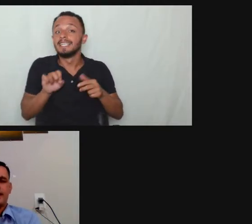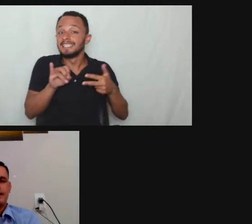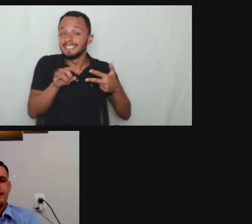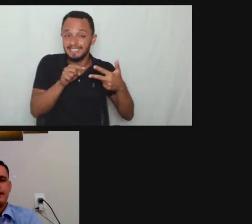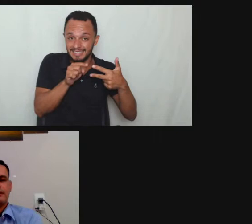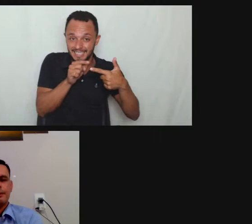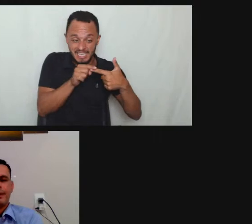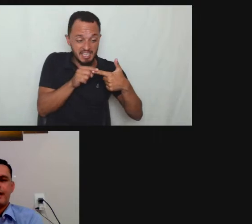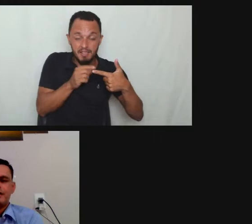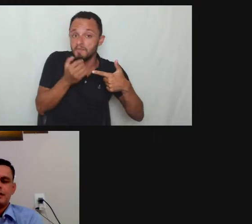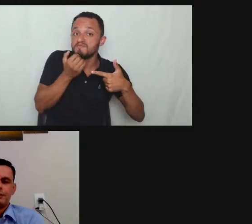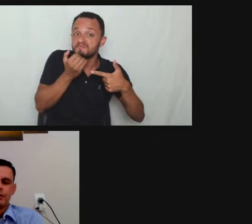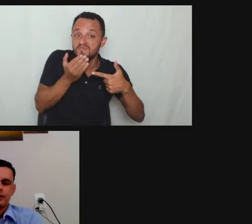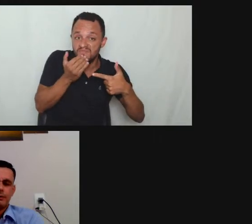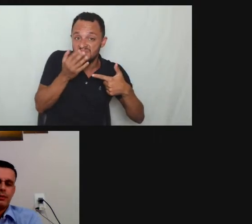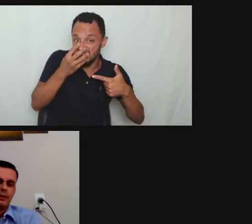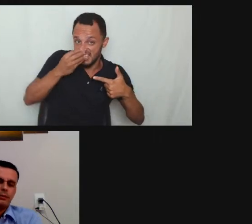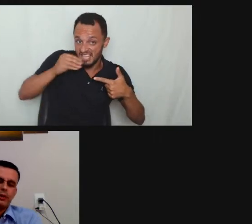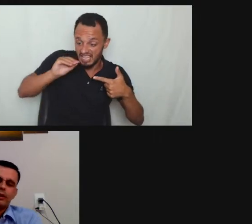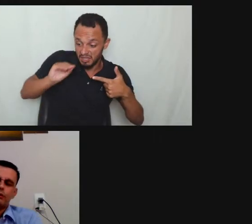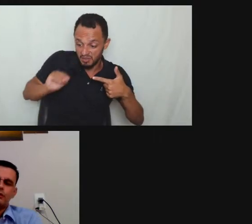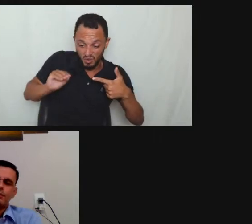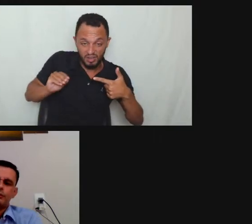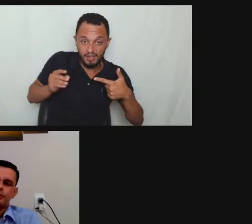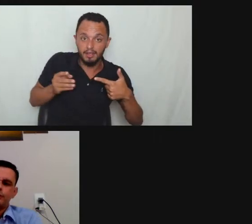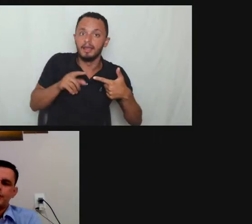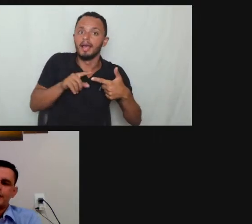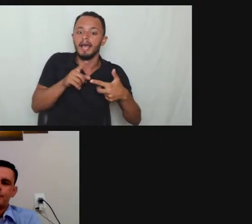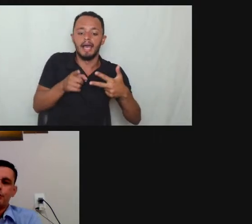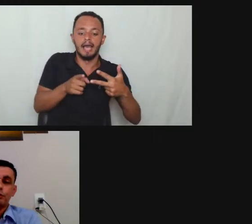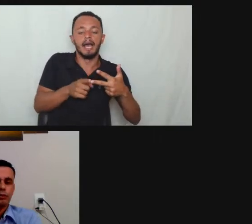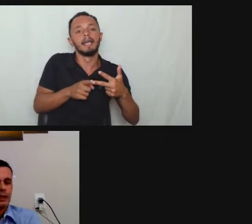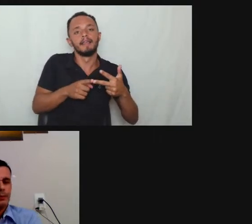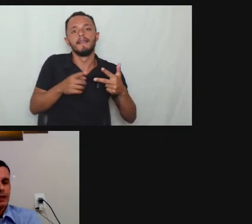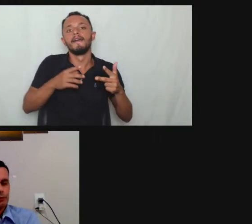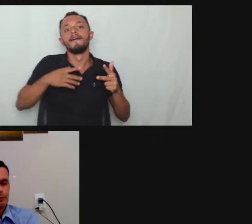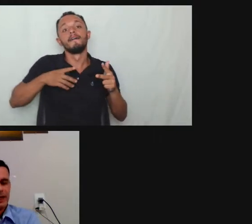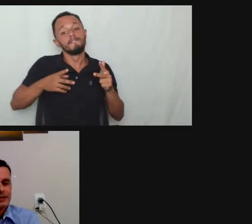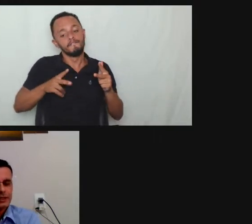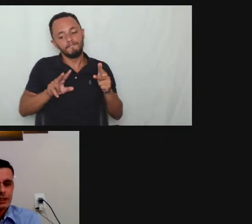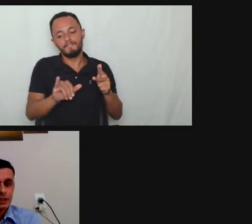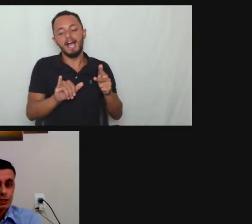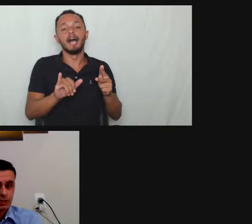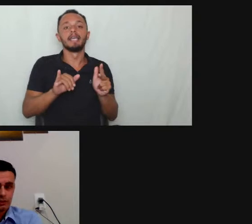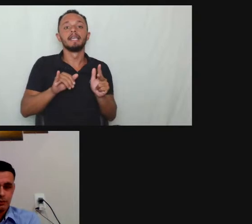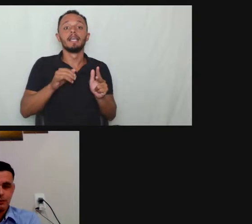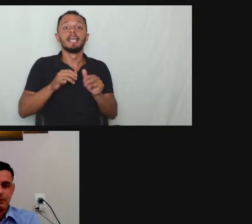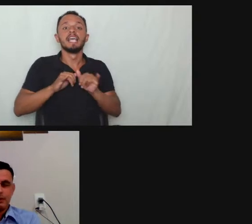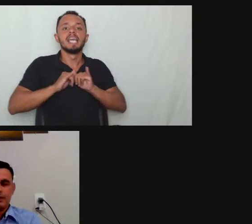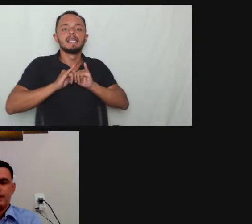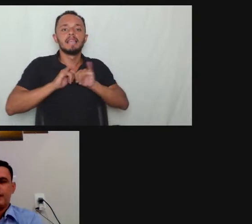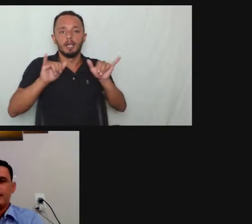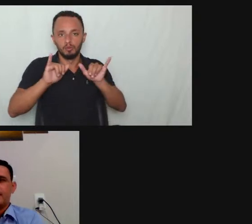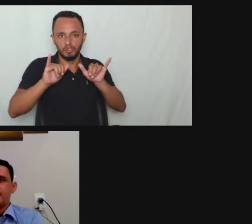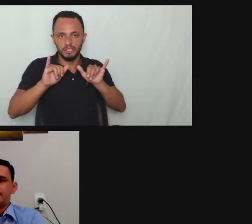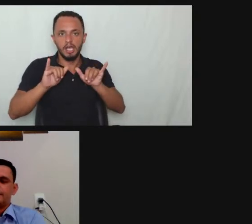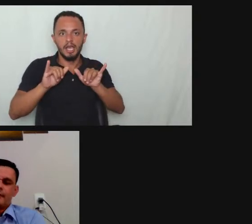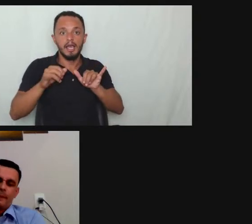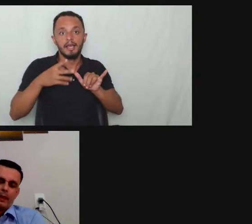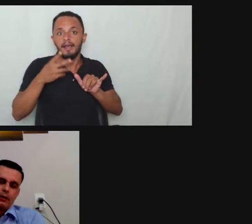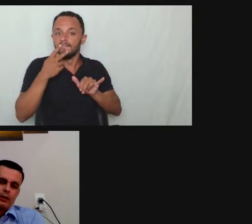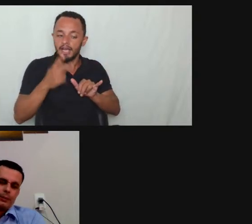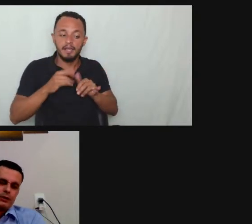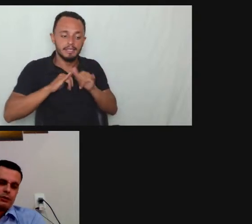legais aí entendo que parte sim para a denúncia do Ministério Público do Trabalho por mais que seja é